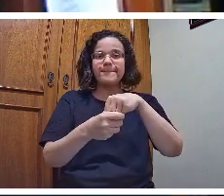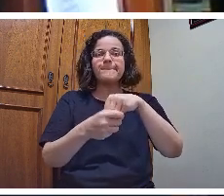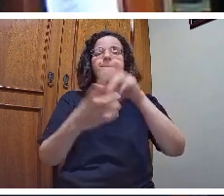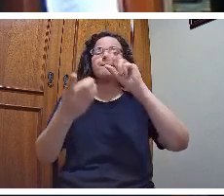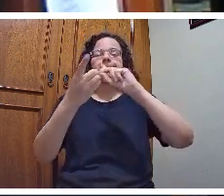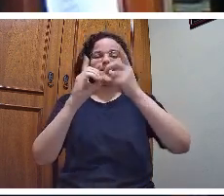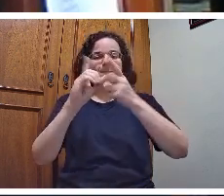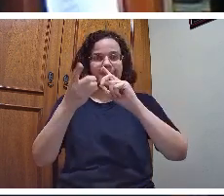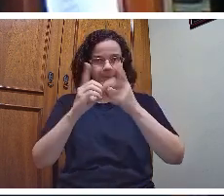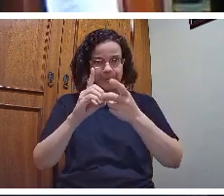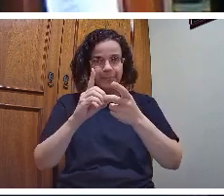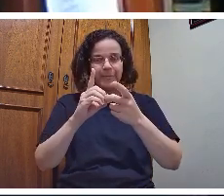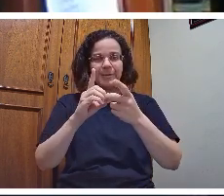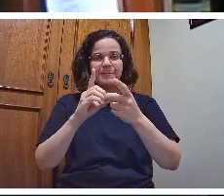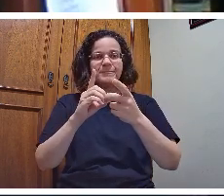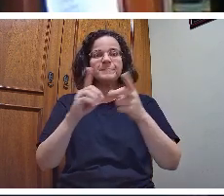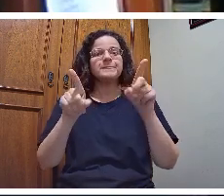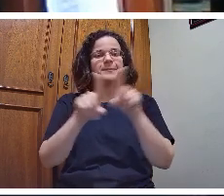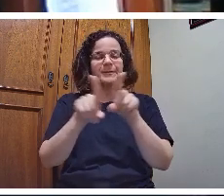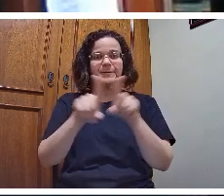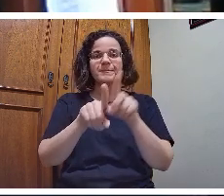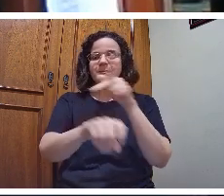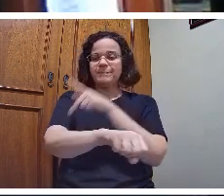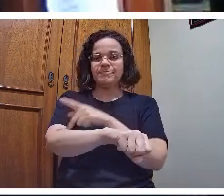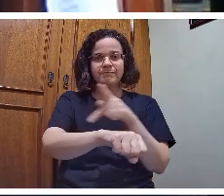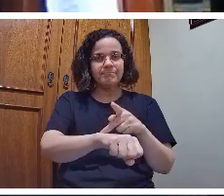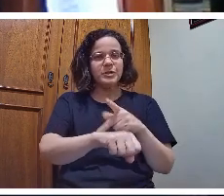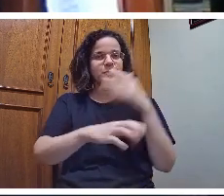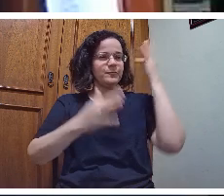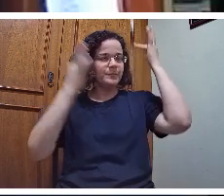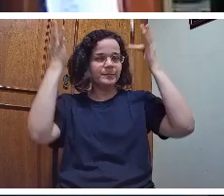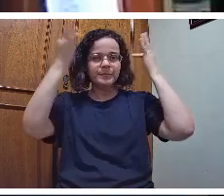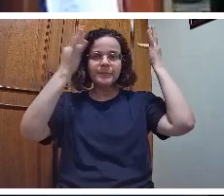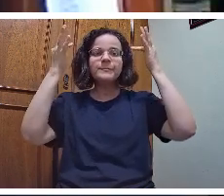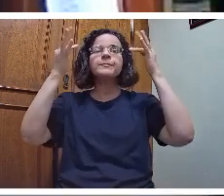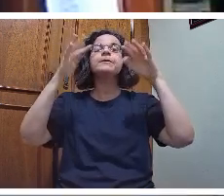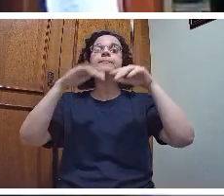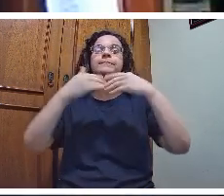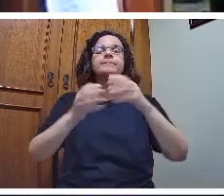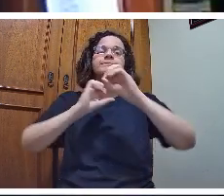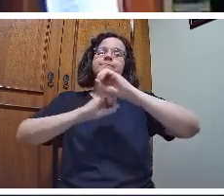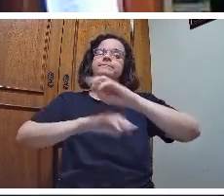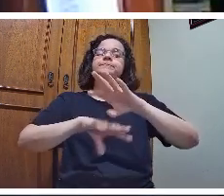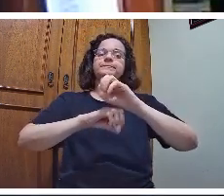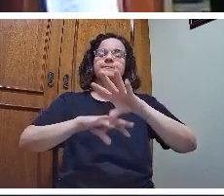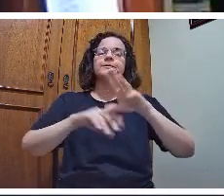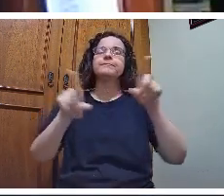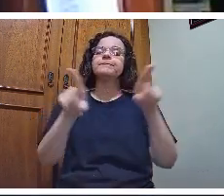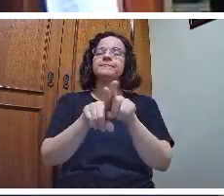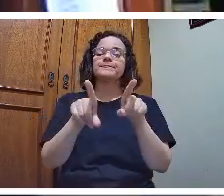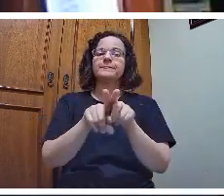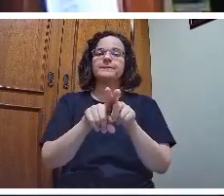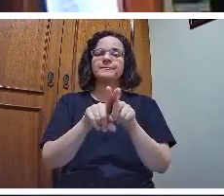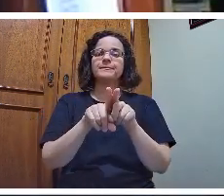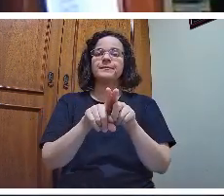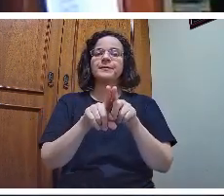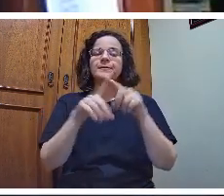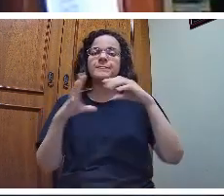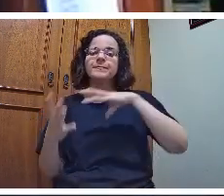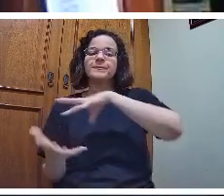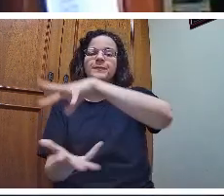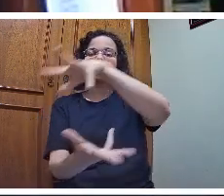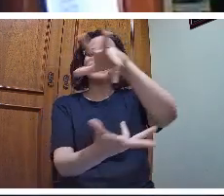de uma didática, de uma pedagogia, de uma filosofia, da educação e, ao mesmo tempo, da